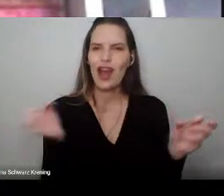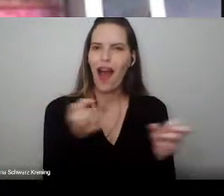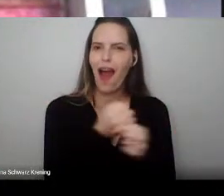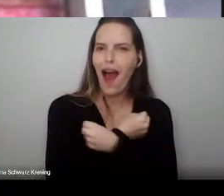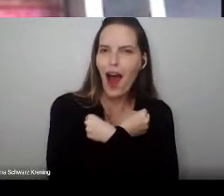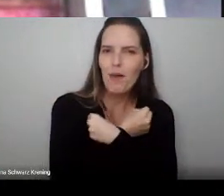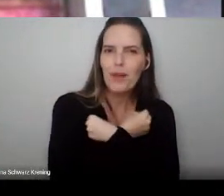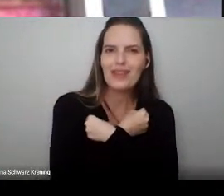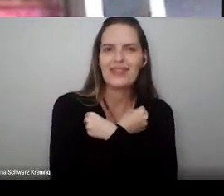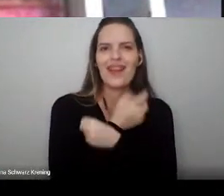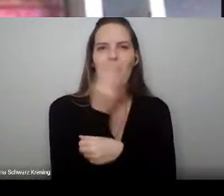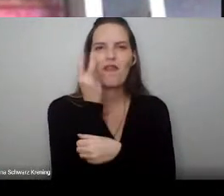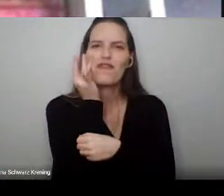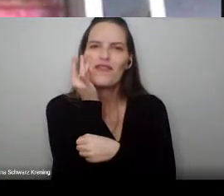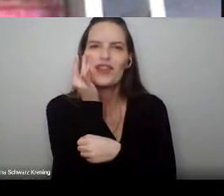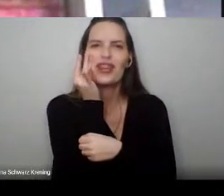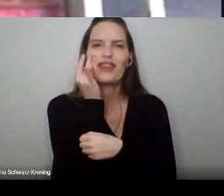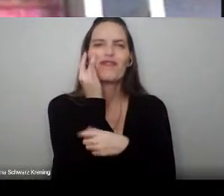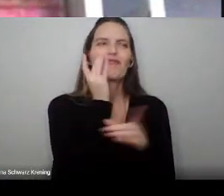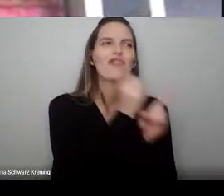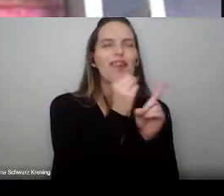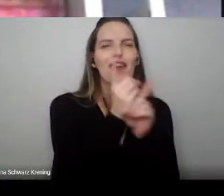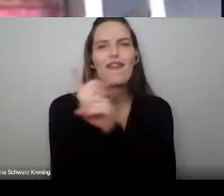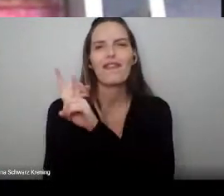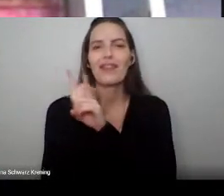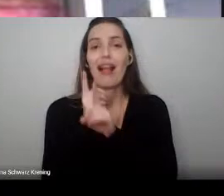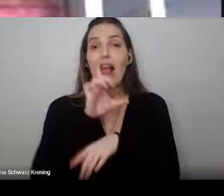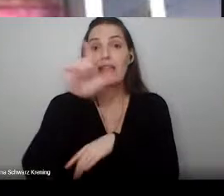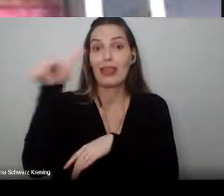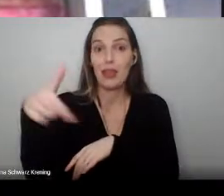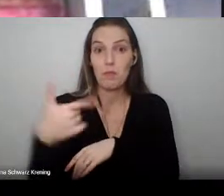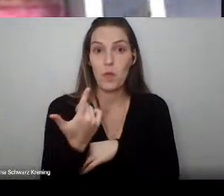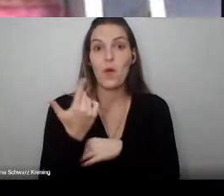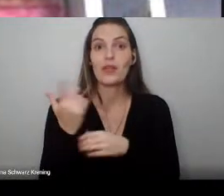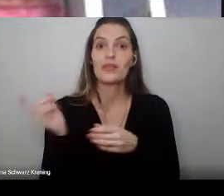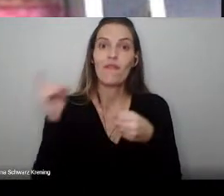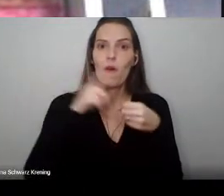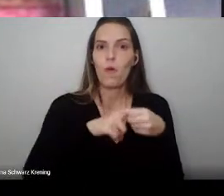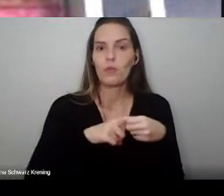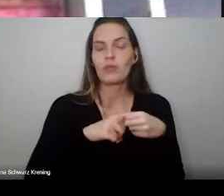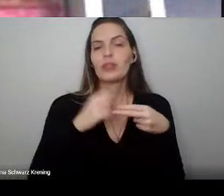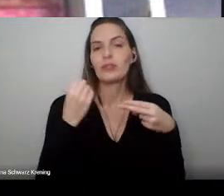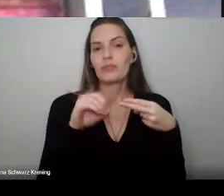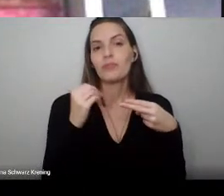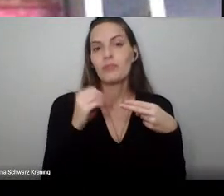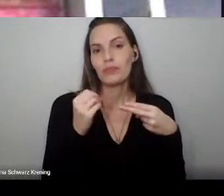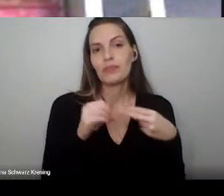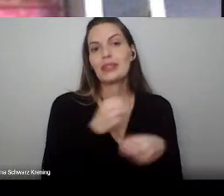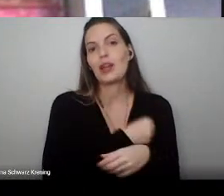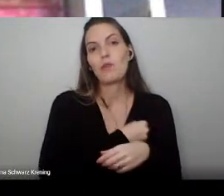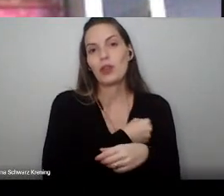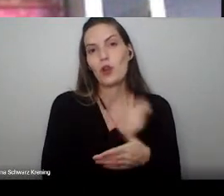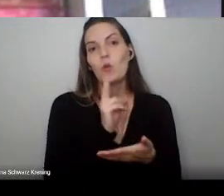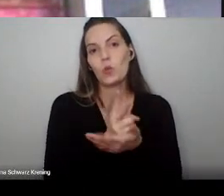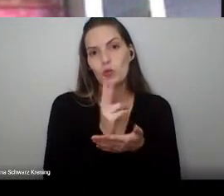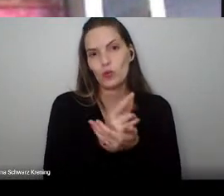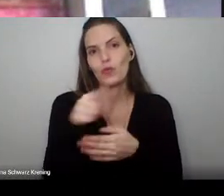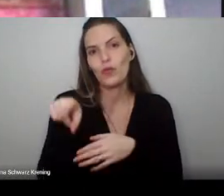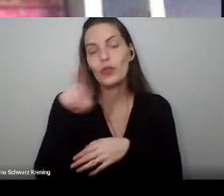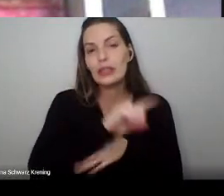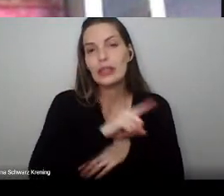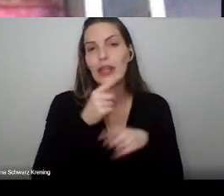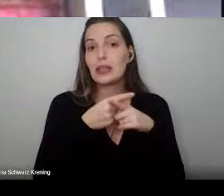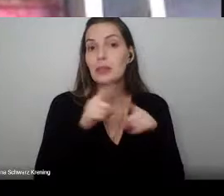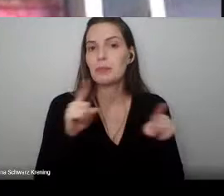vamos ter muita saudade de vocês depois, a UFSP transcende o espaço físico. Então, vocês vão ser sempre